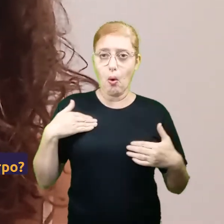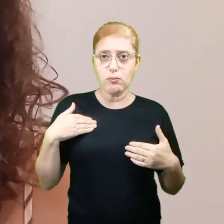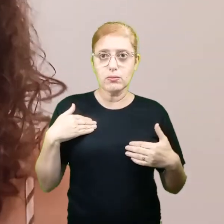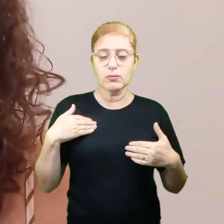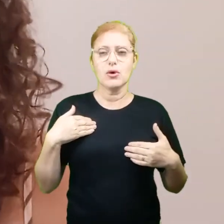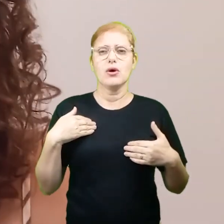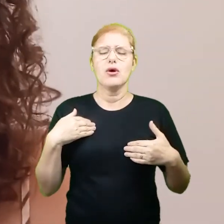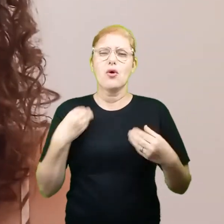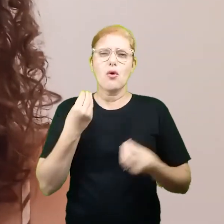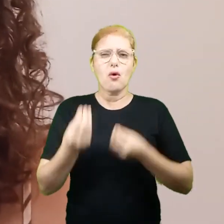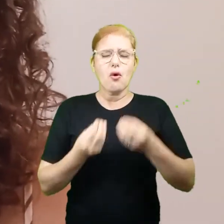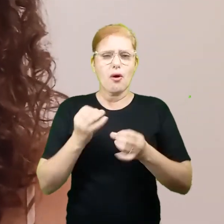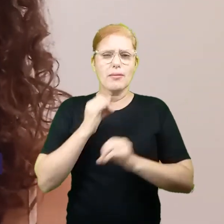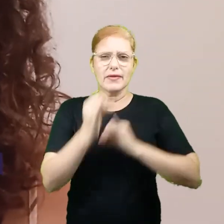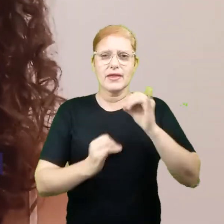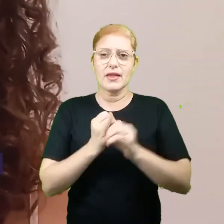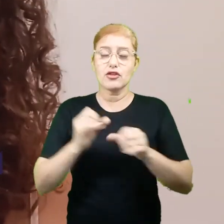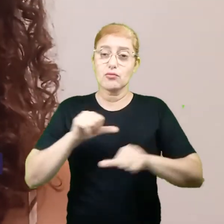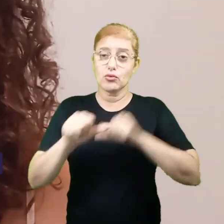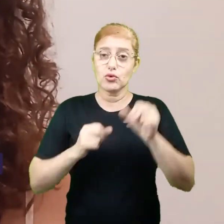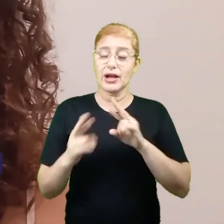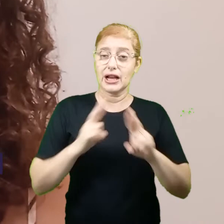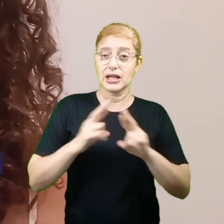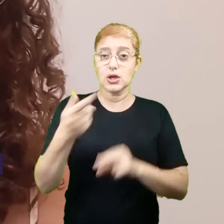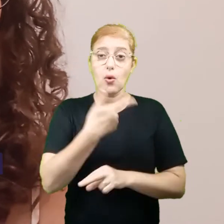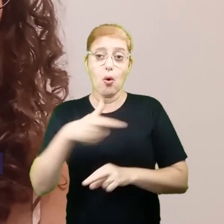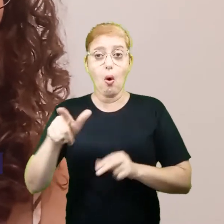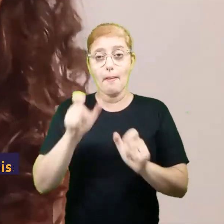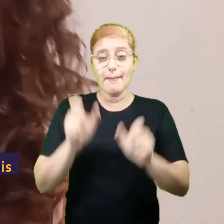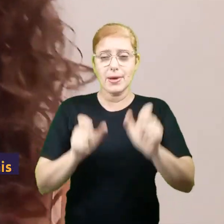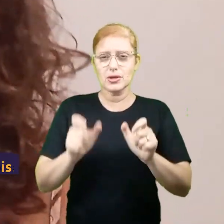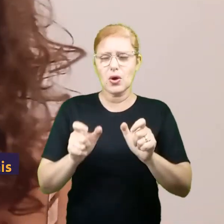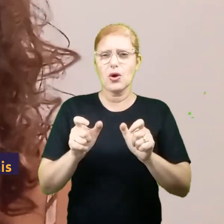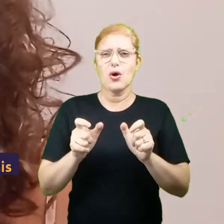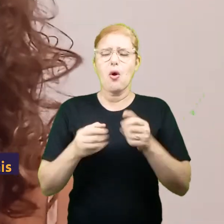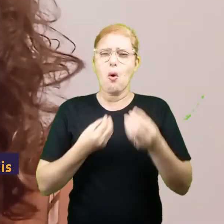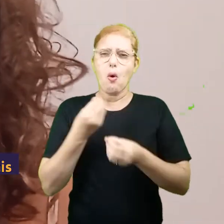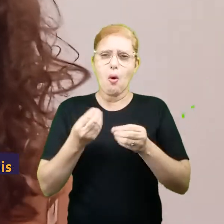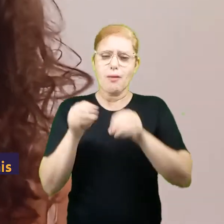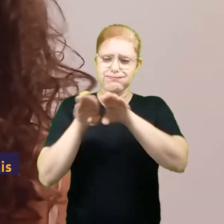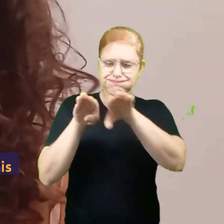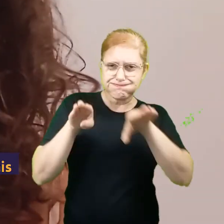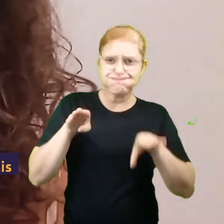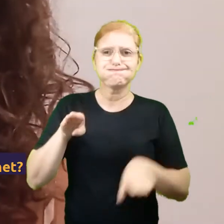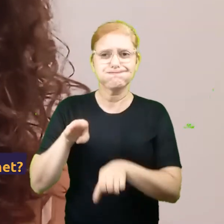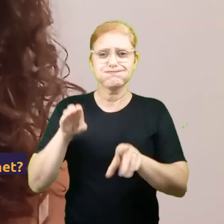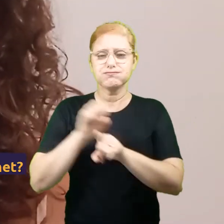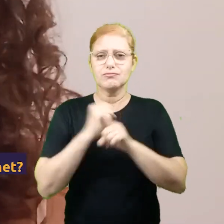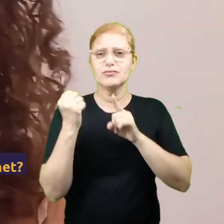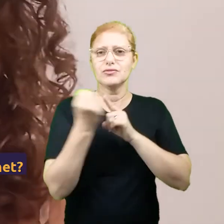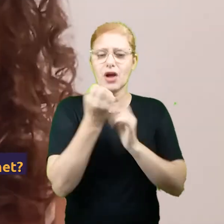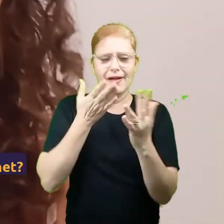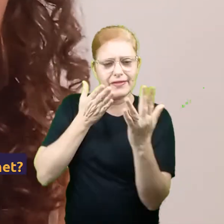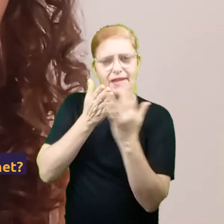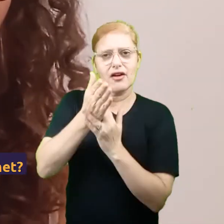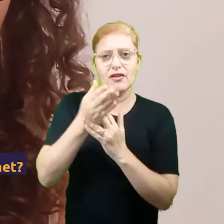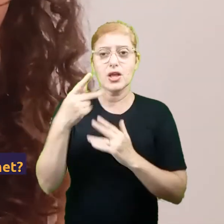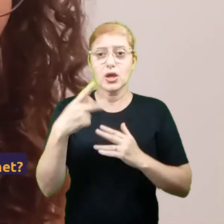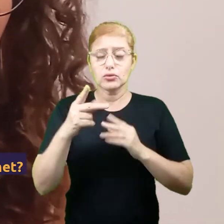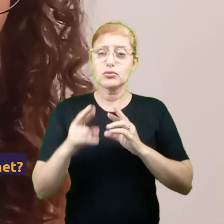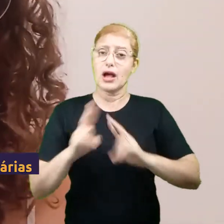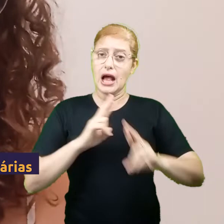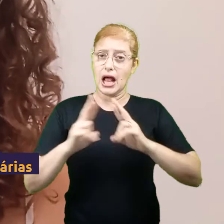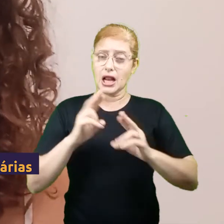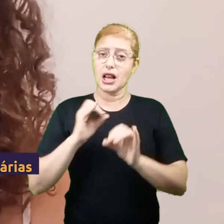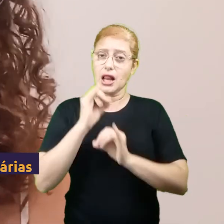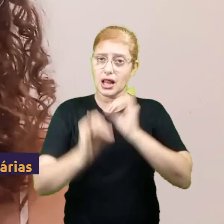corpo? De que forma a internet mudou a sua relação com outras pessoas? De que forma as desigualdades sociais atravessam a sua relação com a